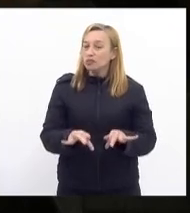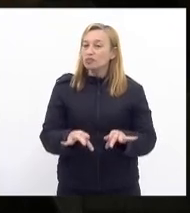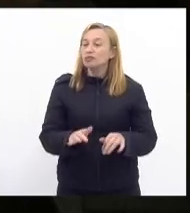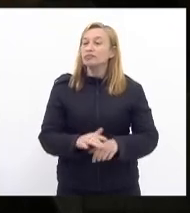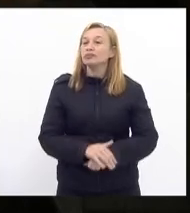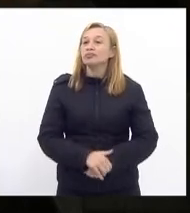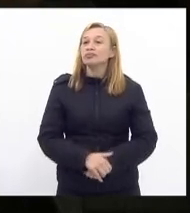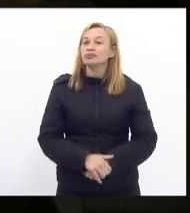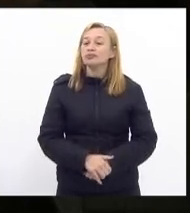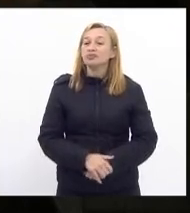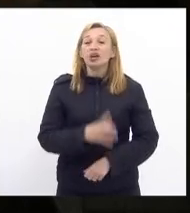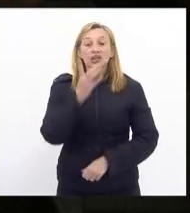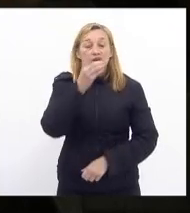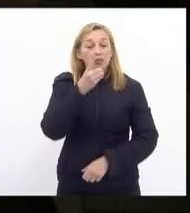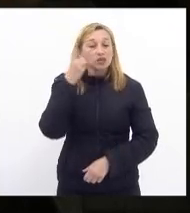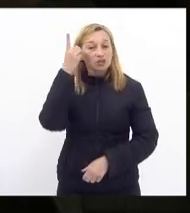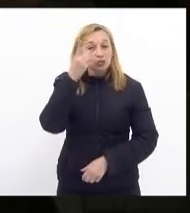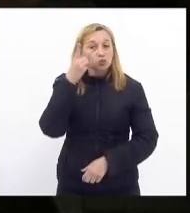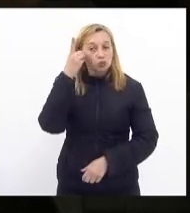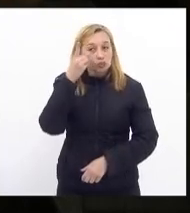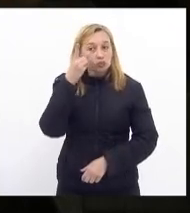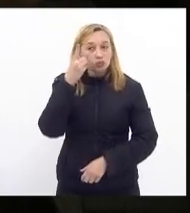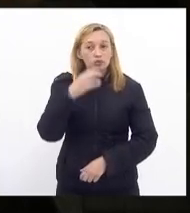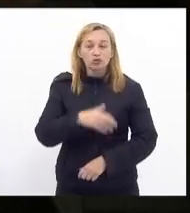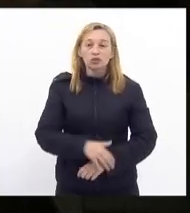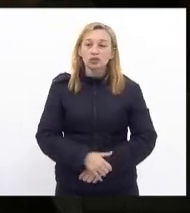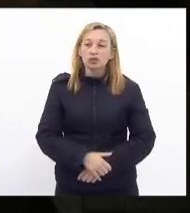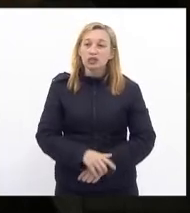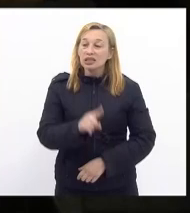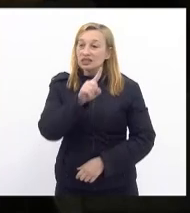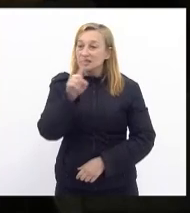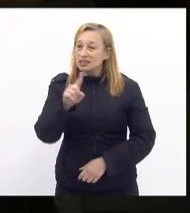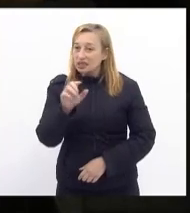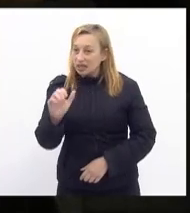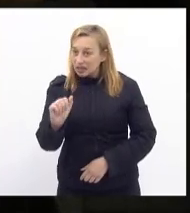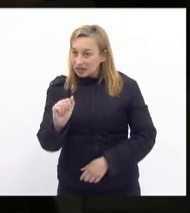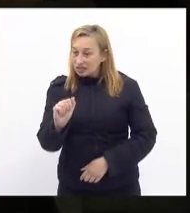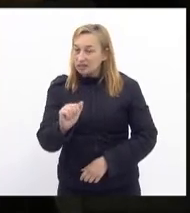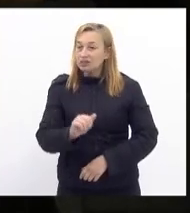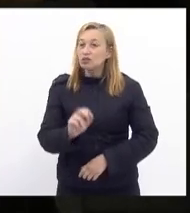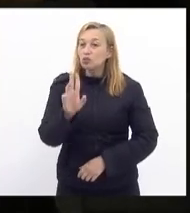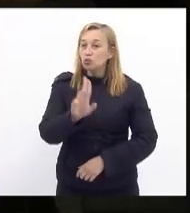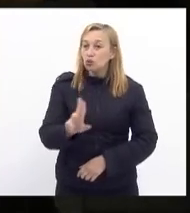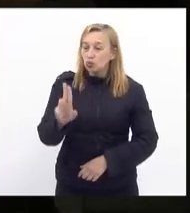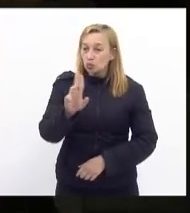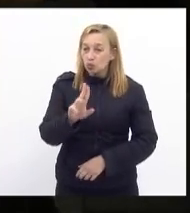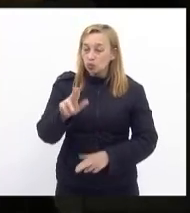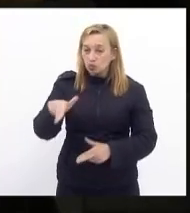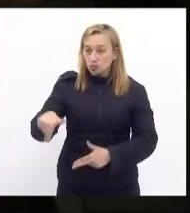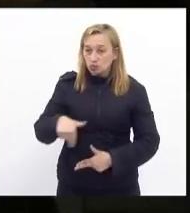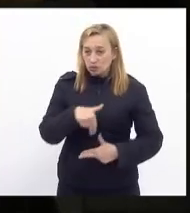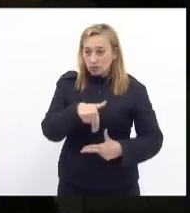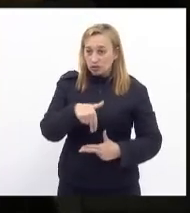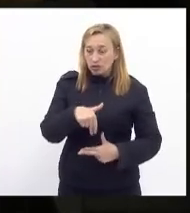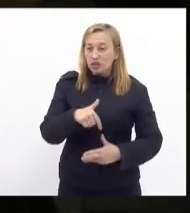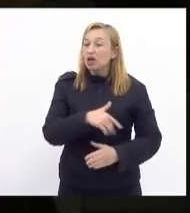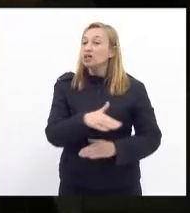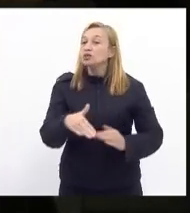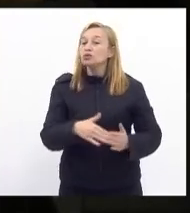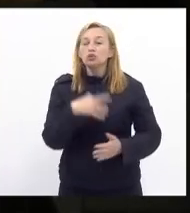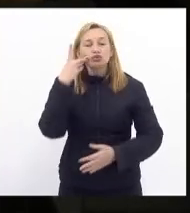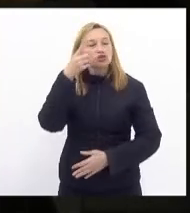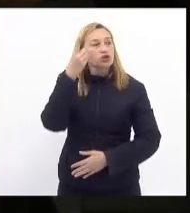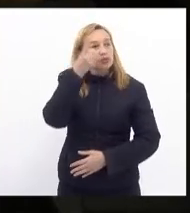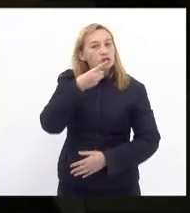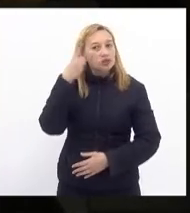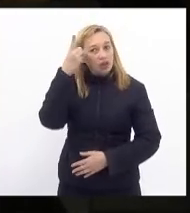deputado Renato Zaca que me antecedeu aqui no uso da tribuna senhoras deputadas senhoras